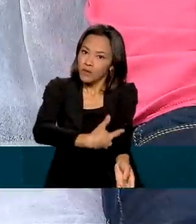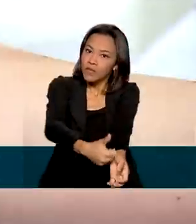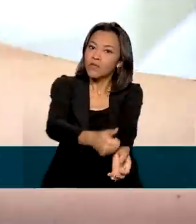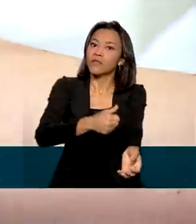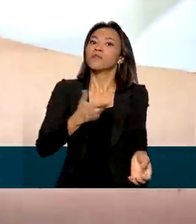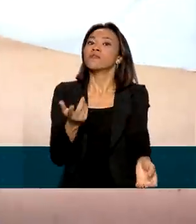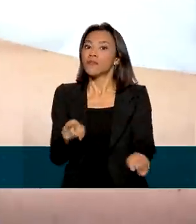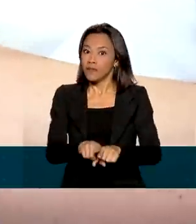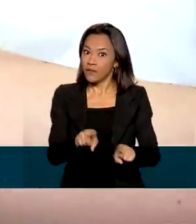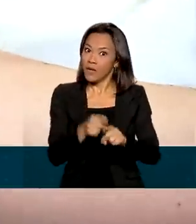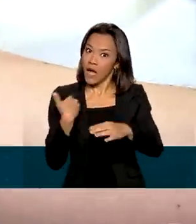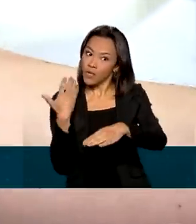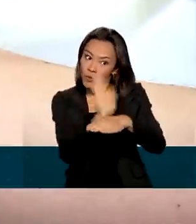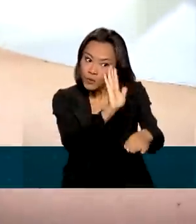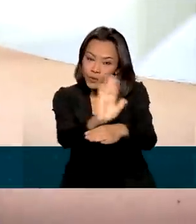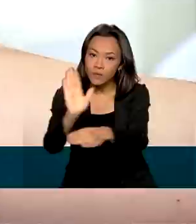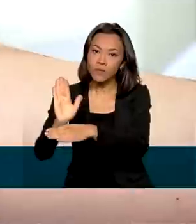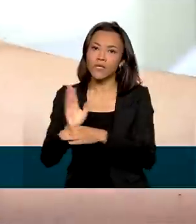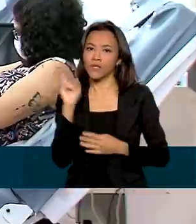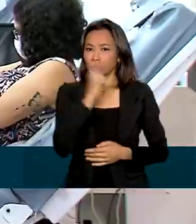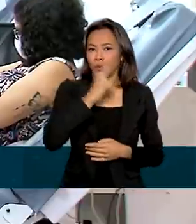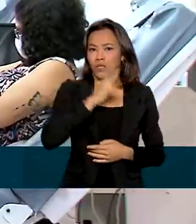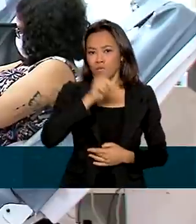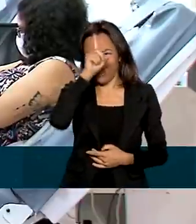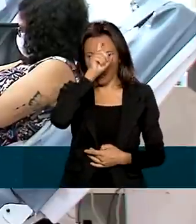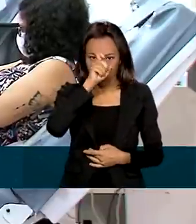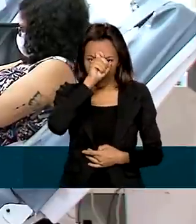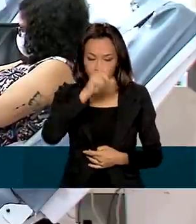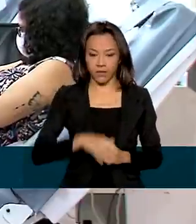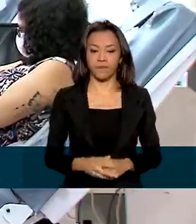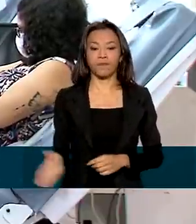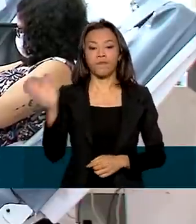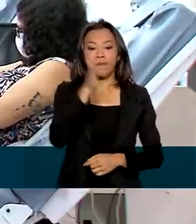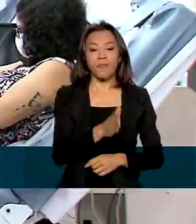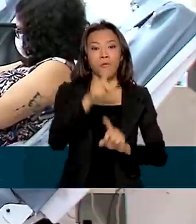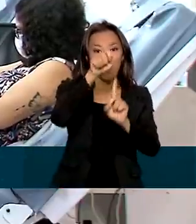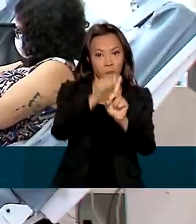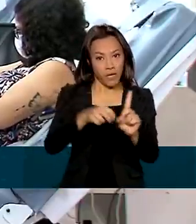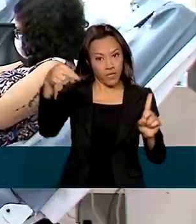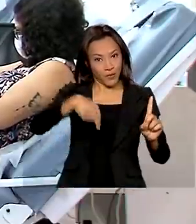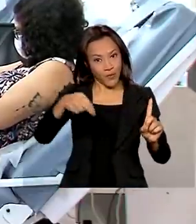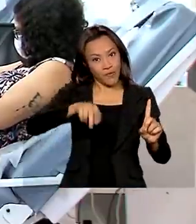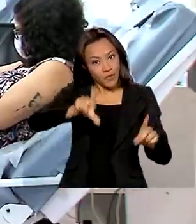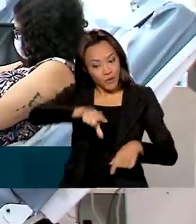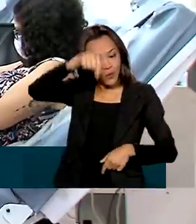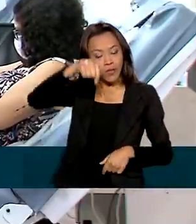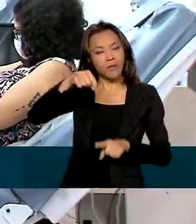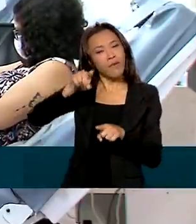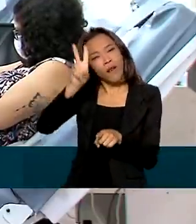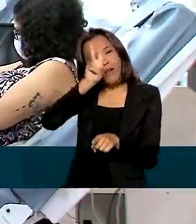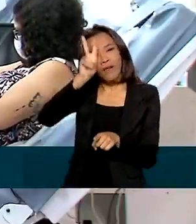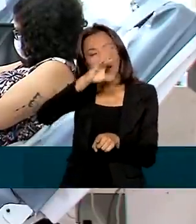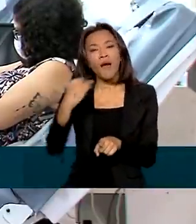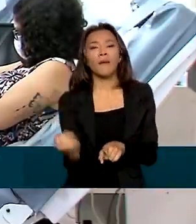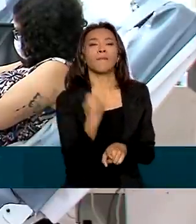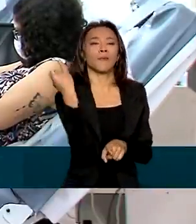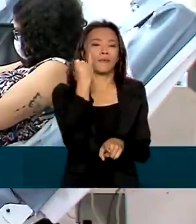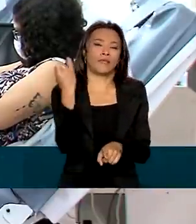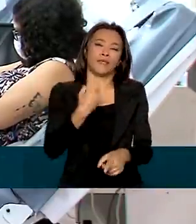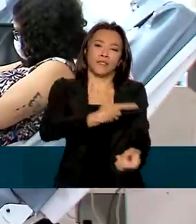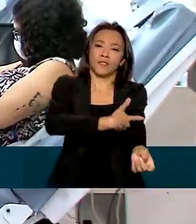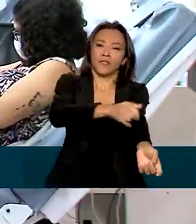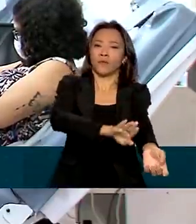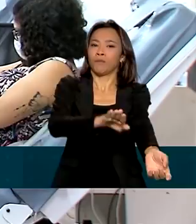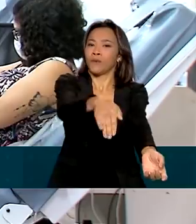porte ou quem precisa nas emergências. O mês de novembro foi escolhido para lembrar da importância da doação, exatamente